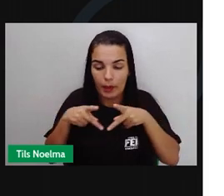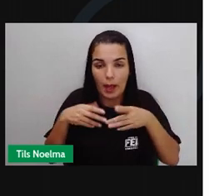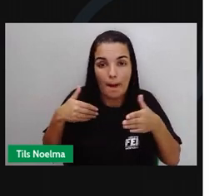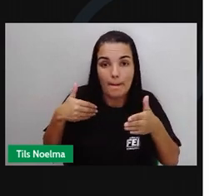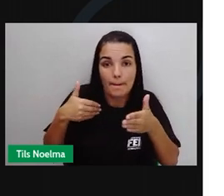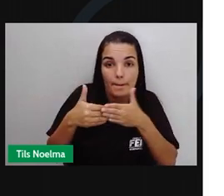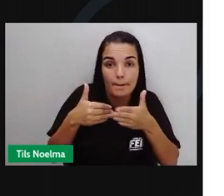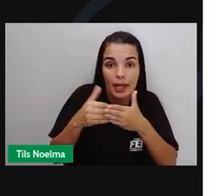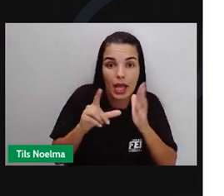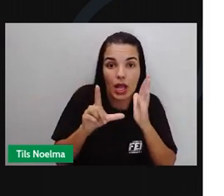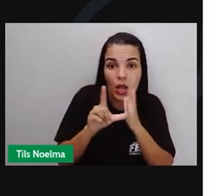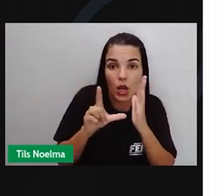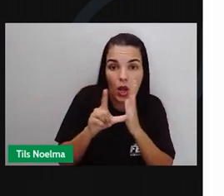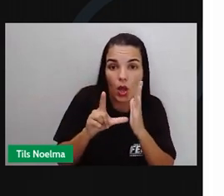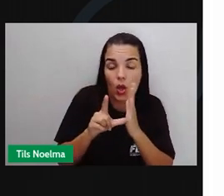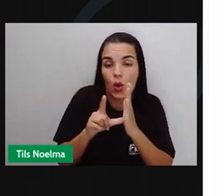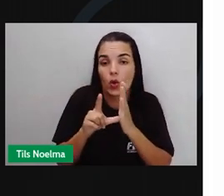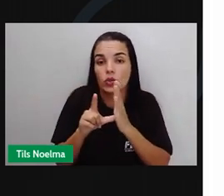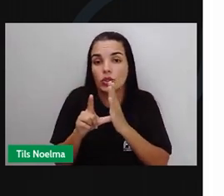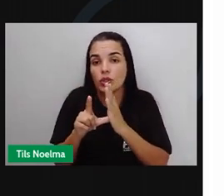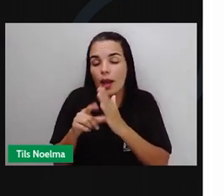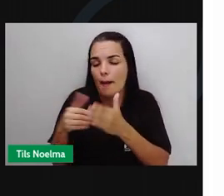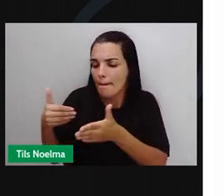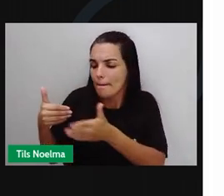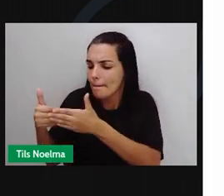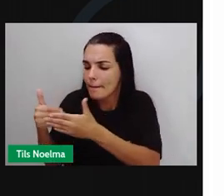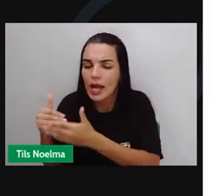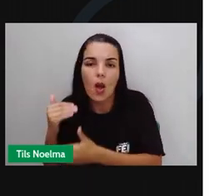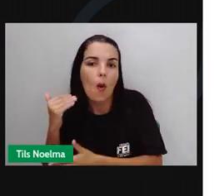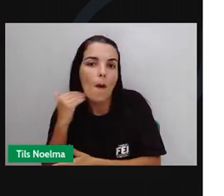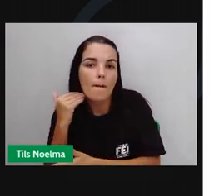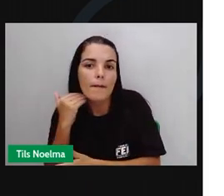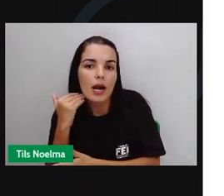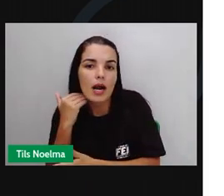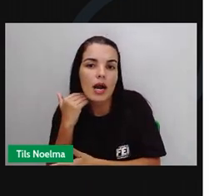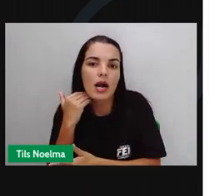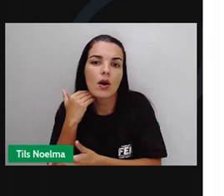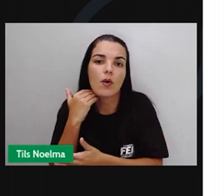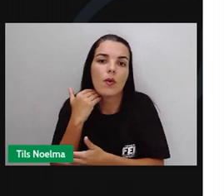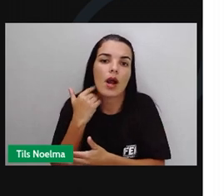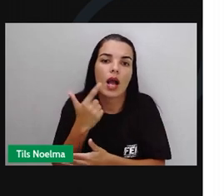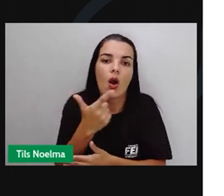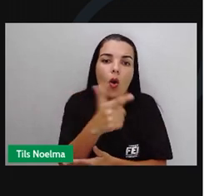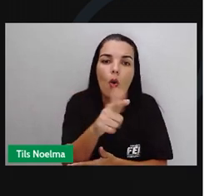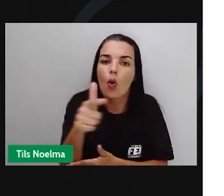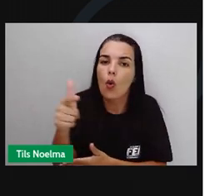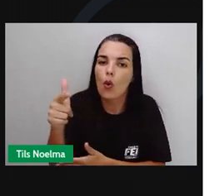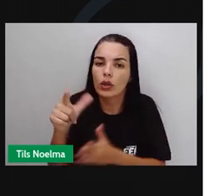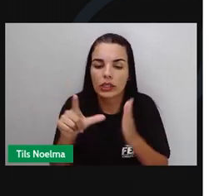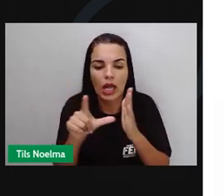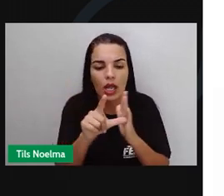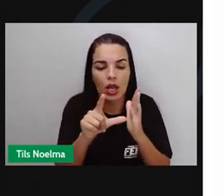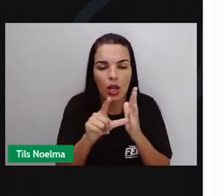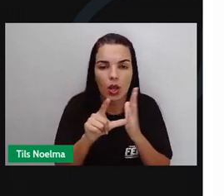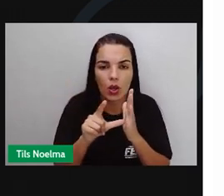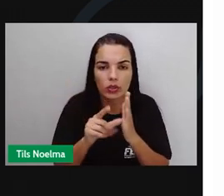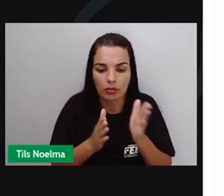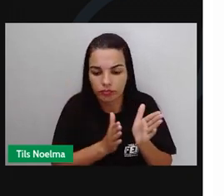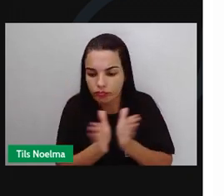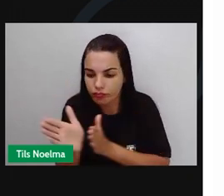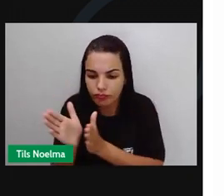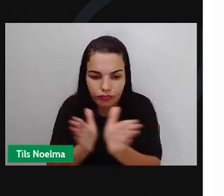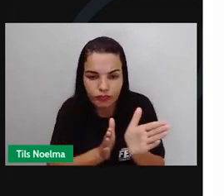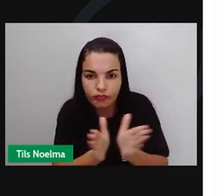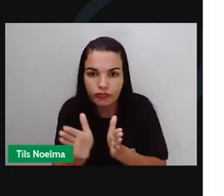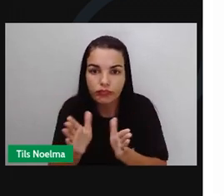uma loja, tem um banco próximo também, tem outras lojas no trajeto. Tudo isso